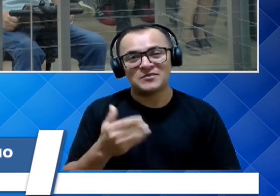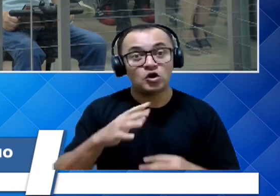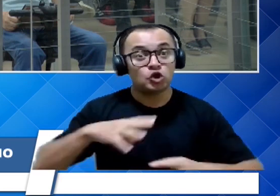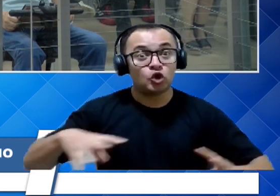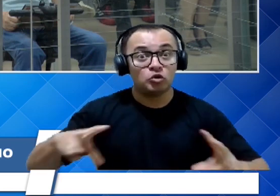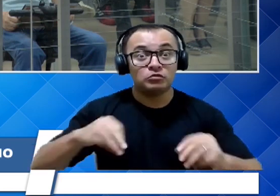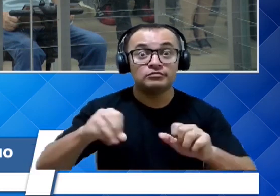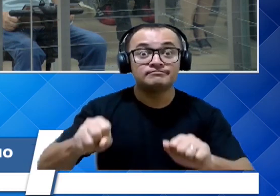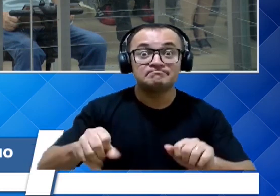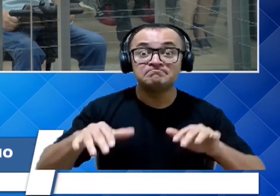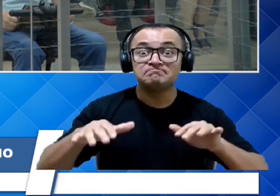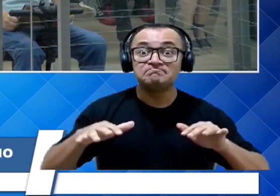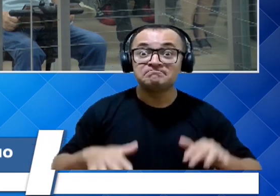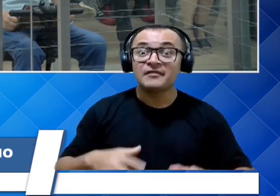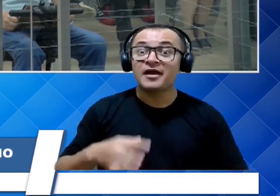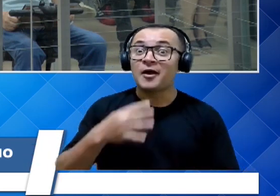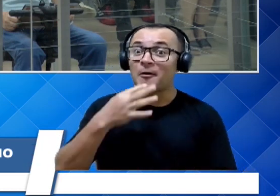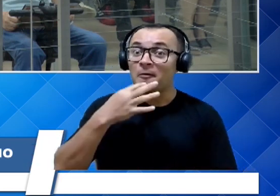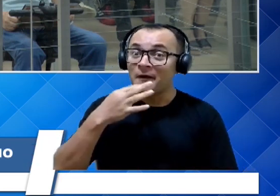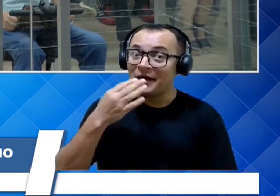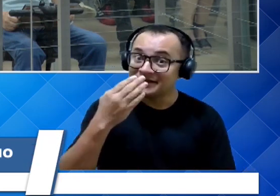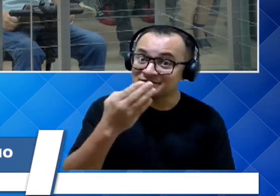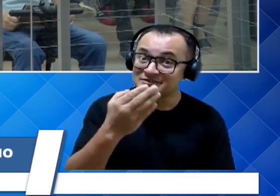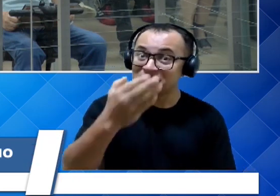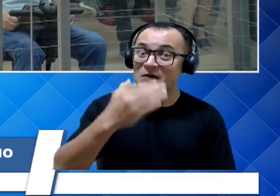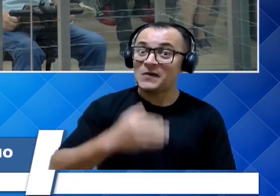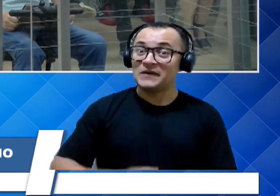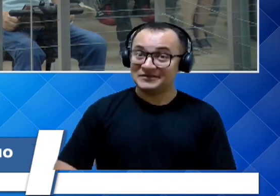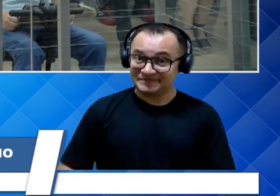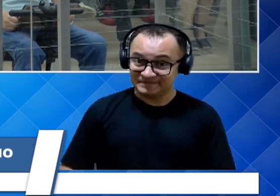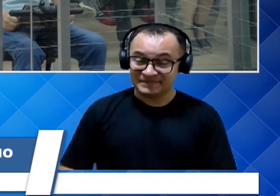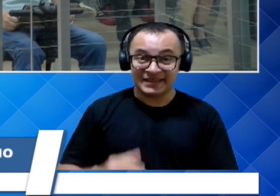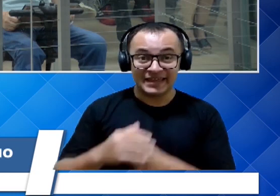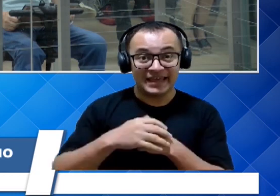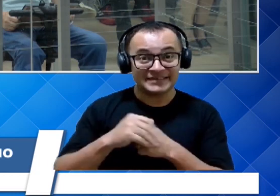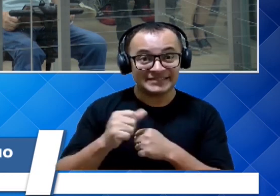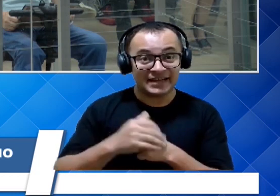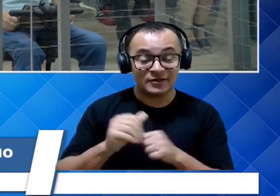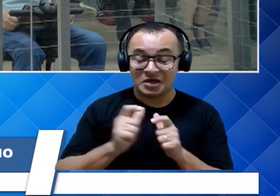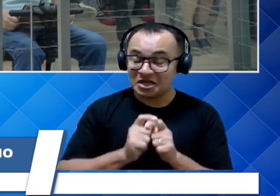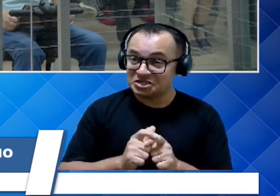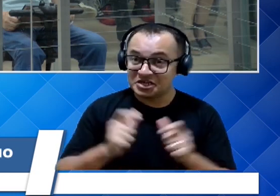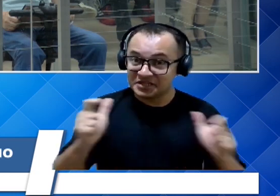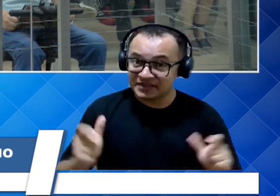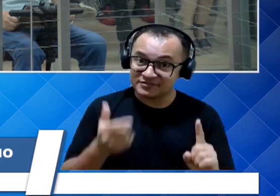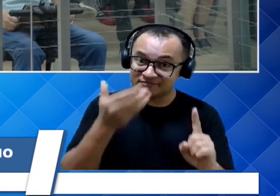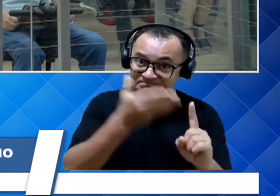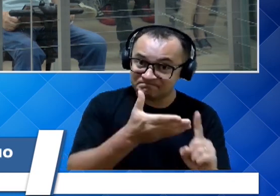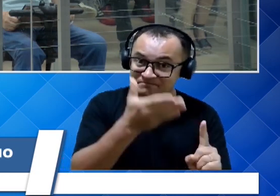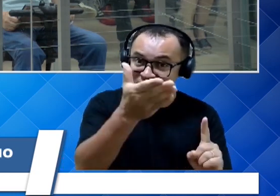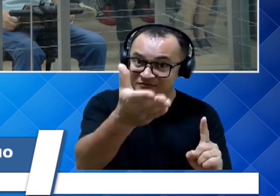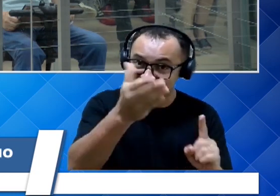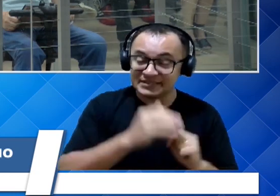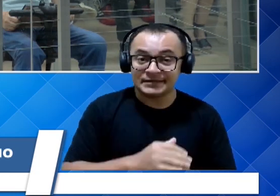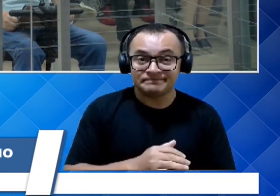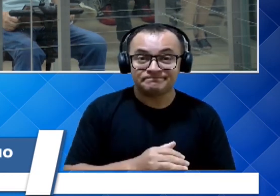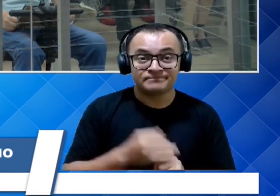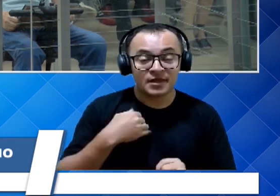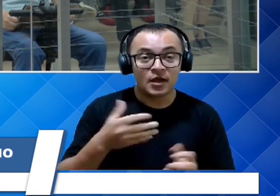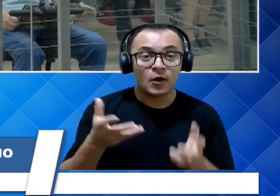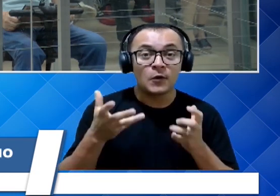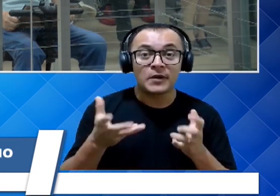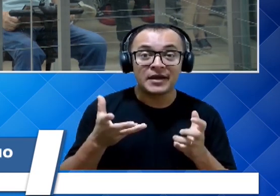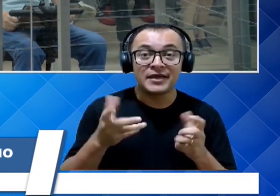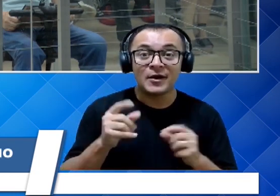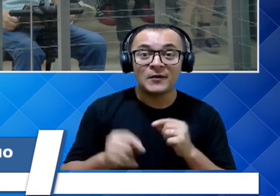certamente reflete o carinho de todos que tem pelo senhor. Então, eu queria registrar a minha alegria